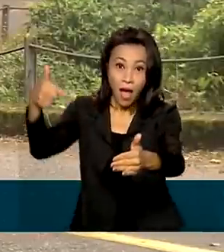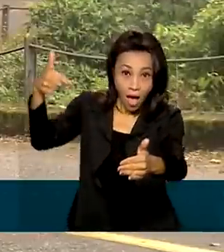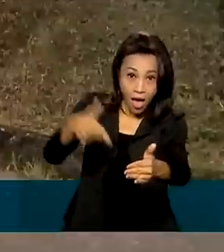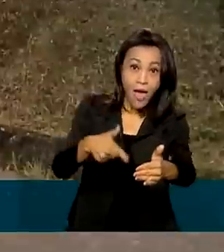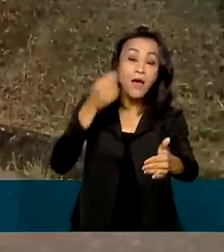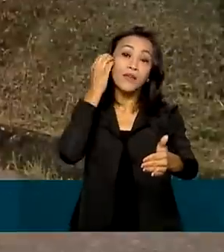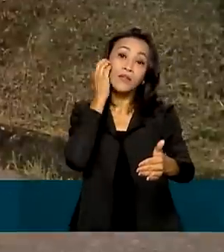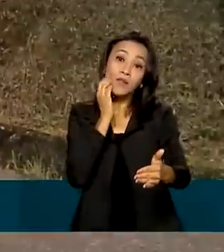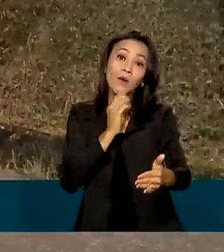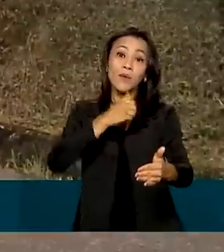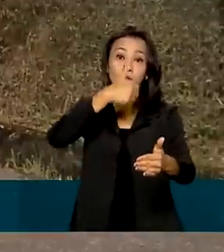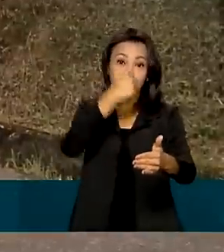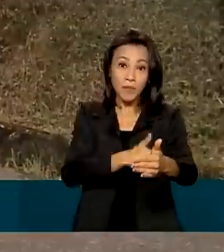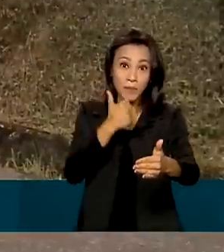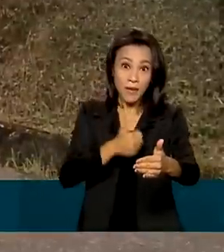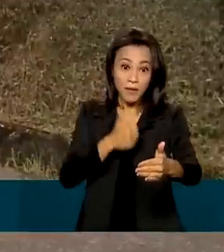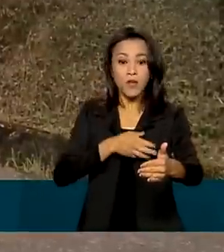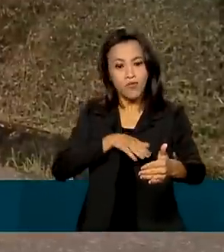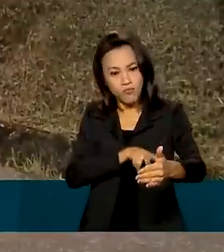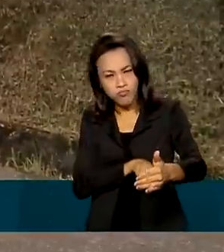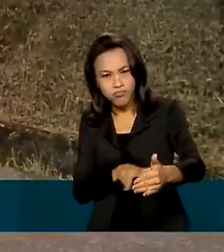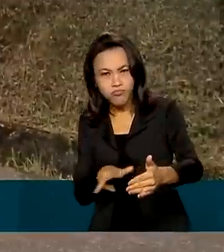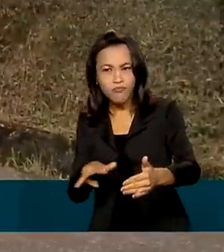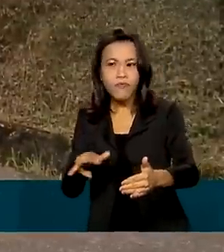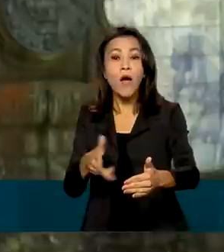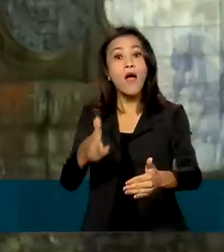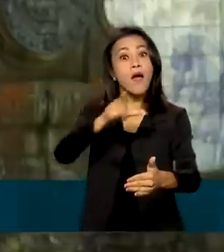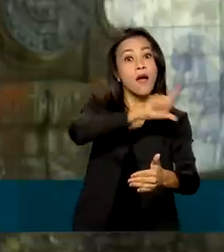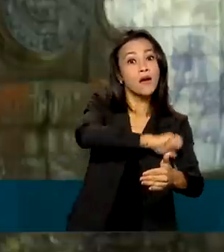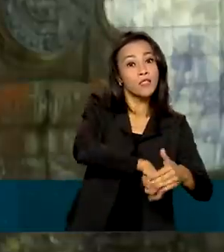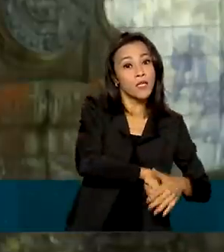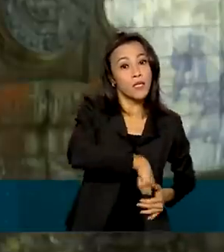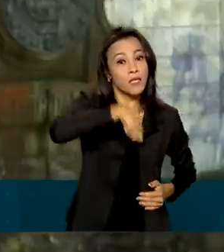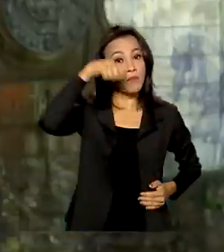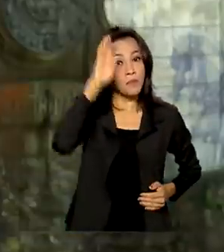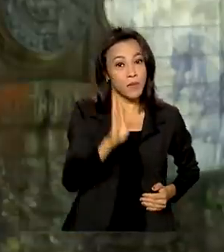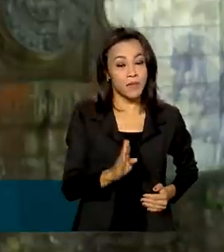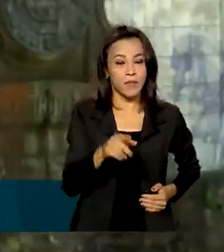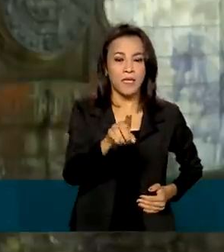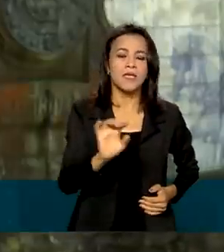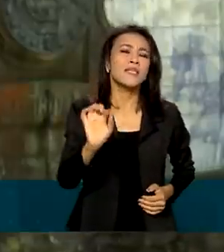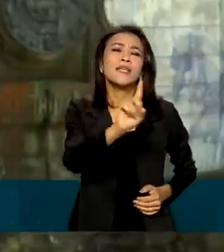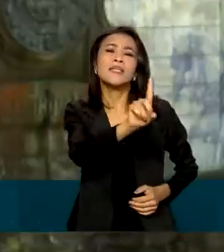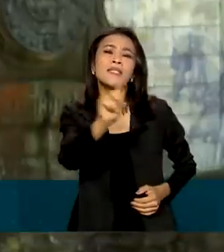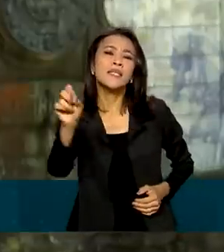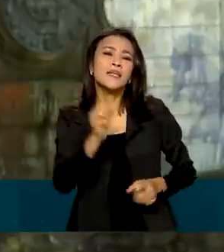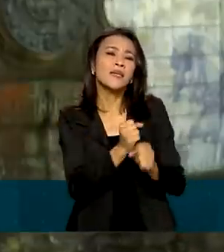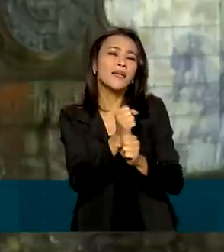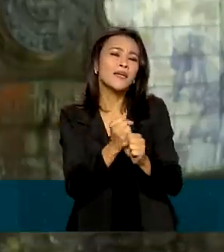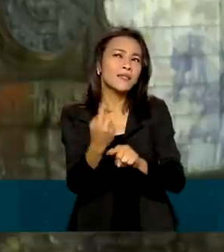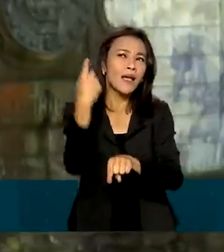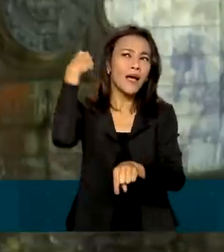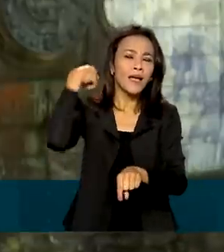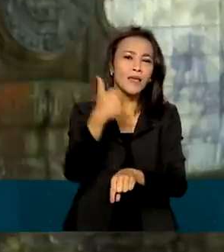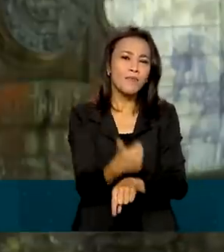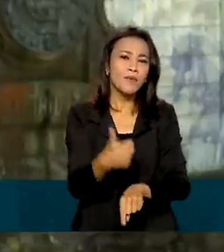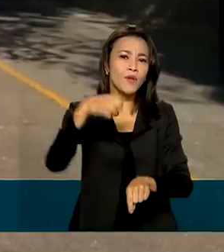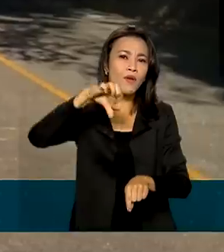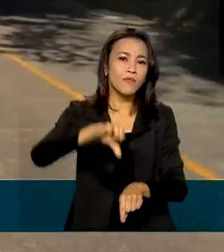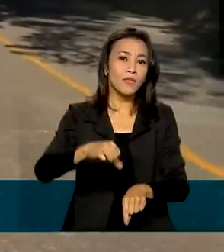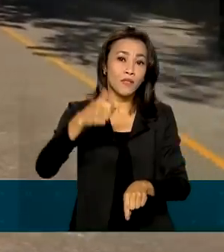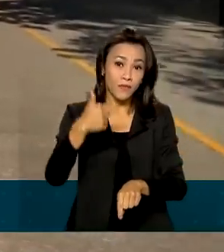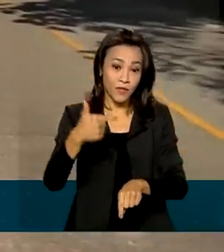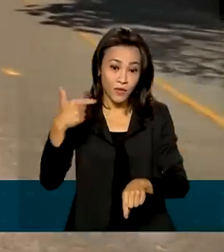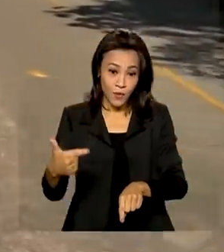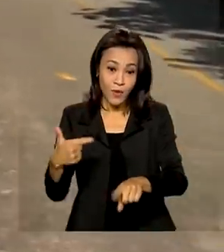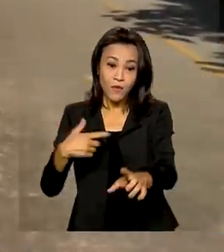passou antes de proclamar a Independência do Brasil. Depois de 100 anos, em 1922, monumentos foram construídos